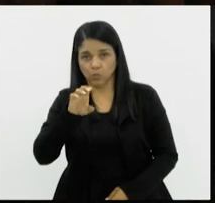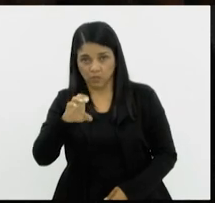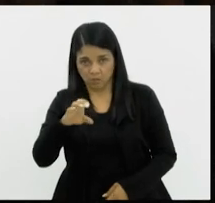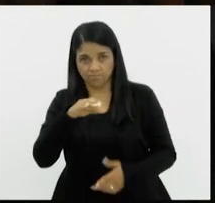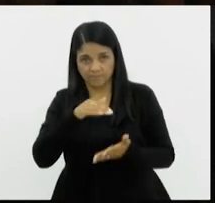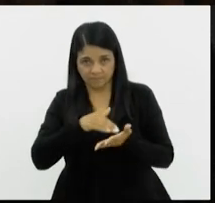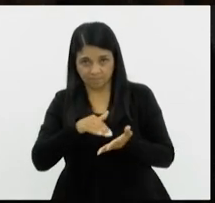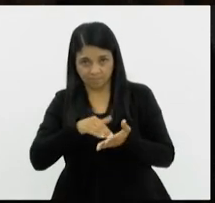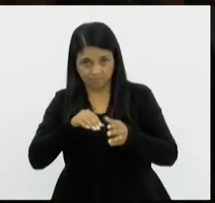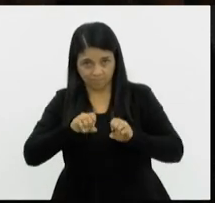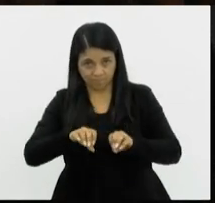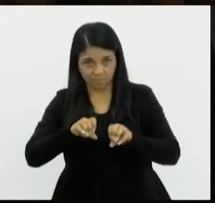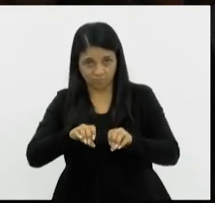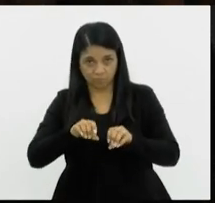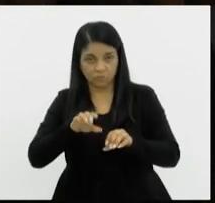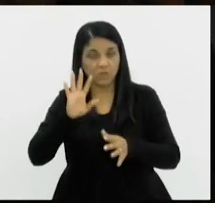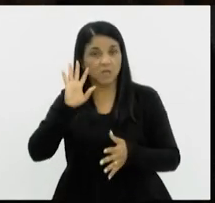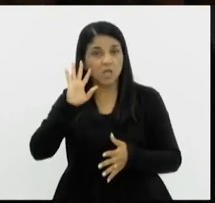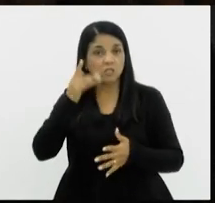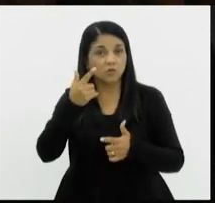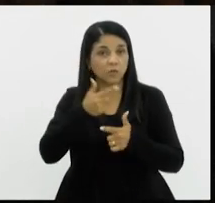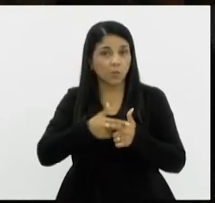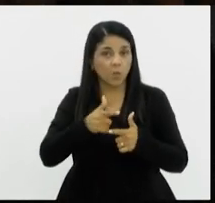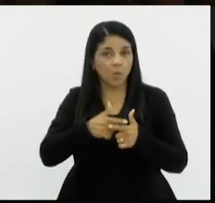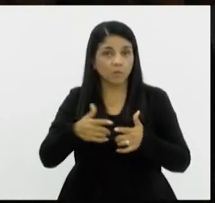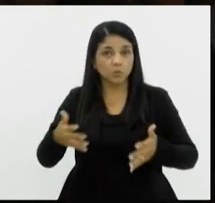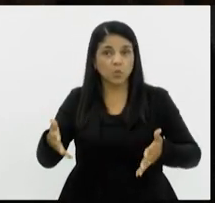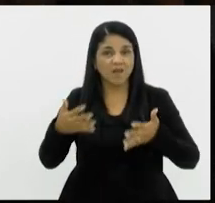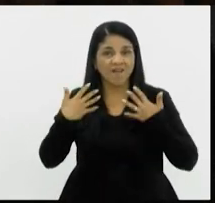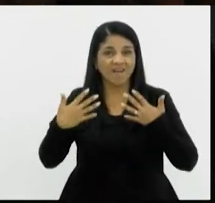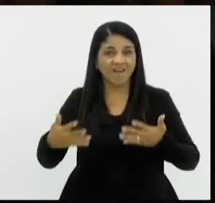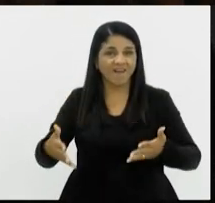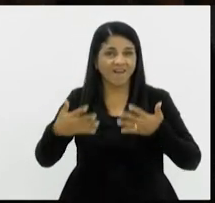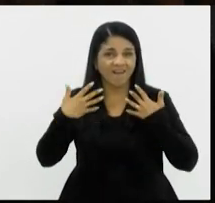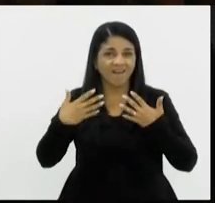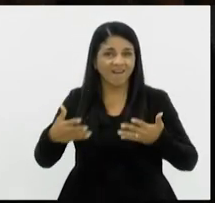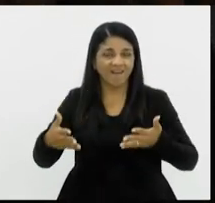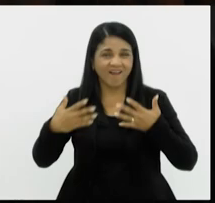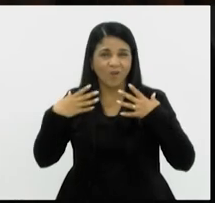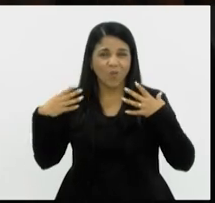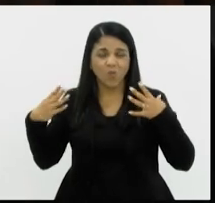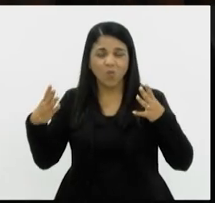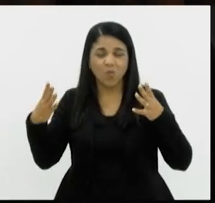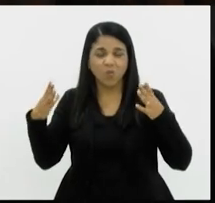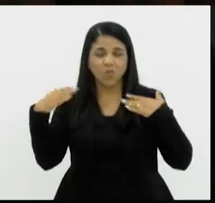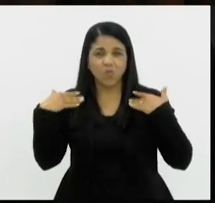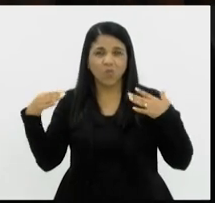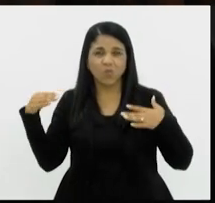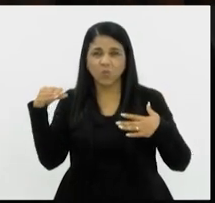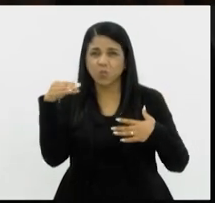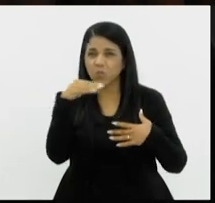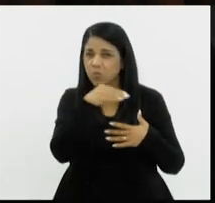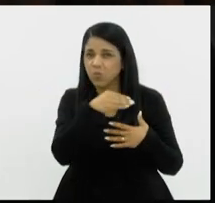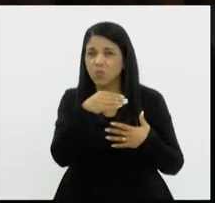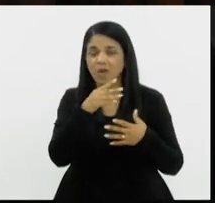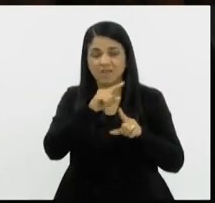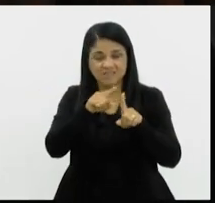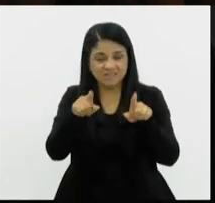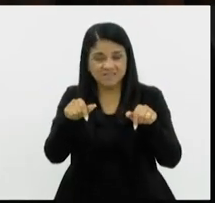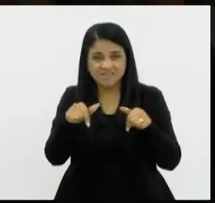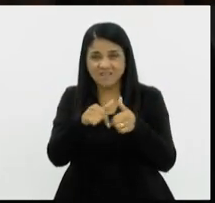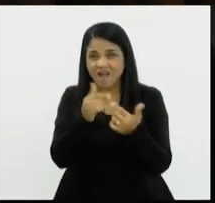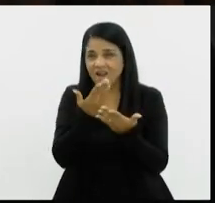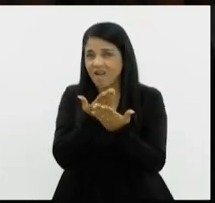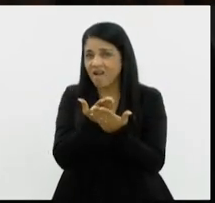à questão do calor imenso, intenso que vem acontecendo e os